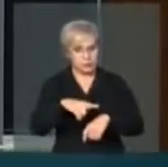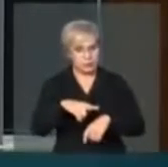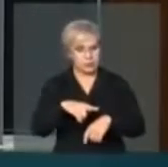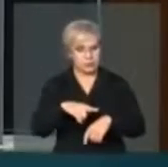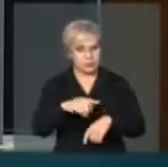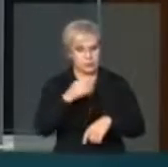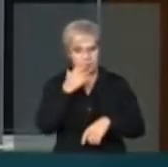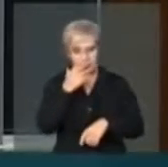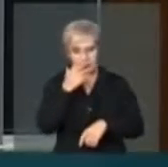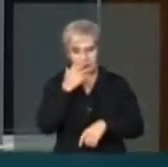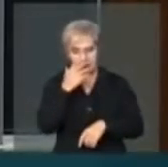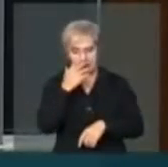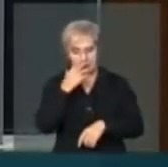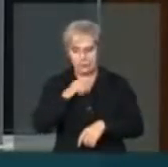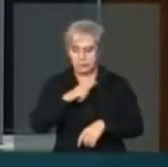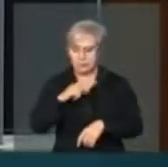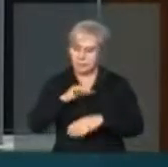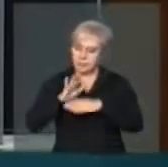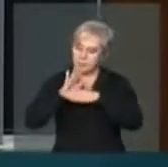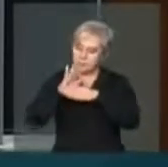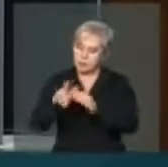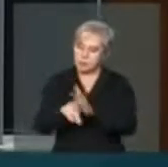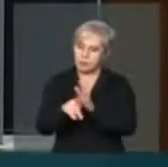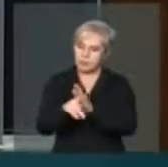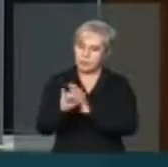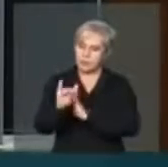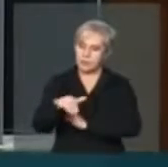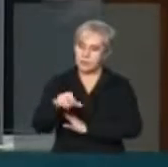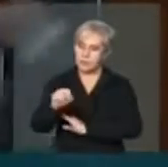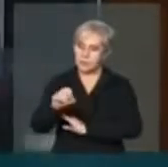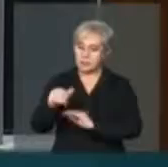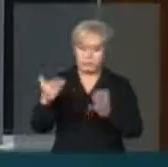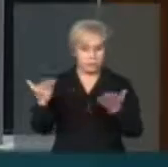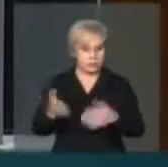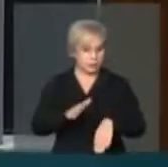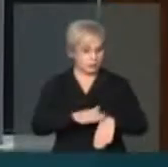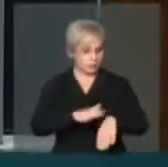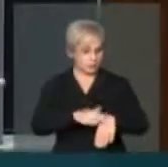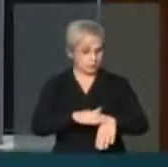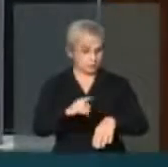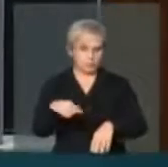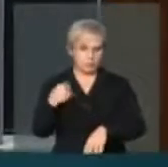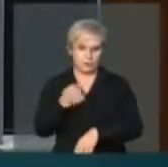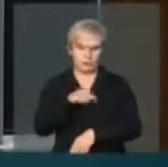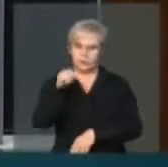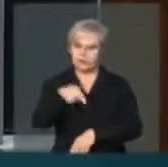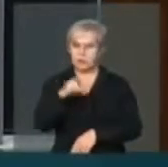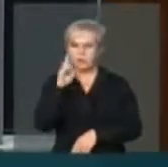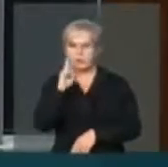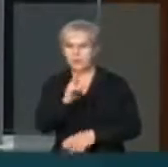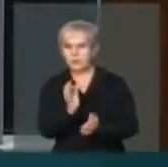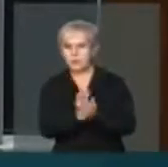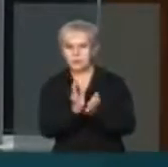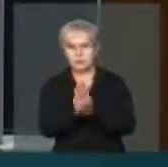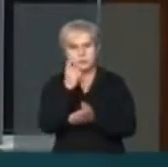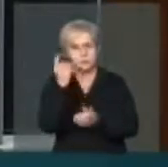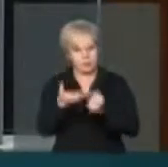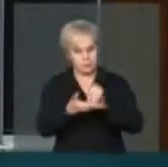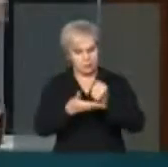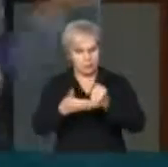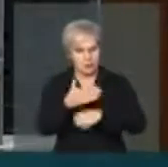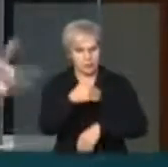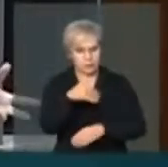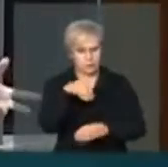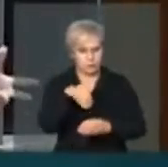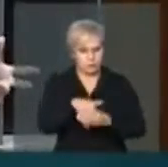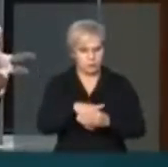tanto diz que é necessário para a Previdência, e que quando chega num momento como esse, a gente vê aqui parlamentares da base do governo, encaminhando